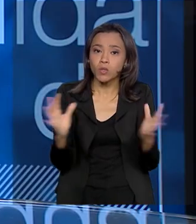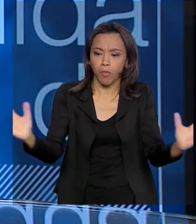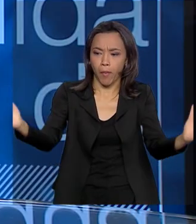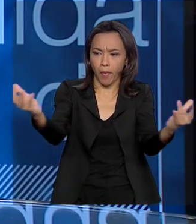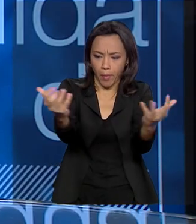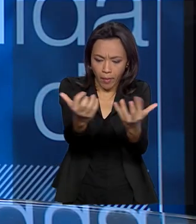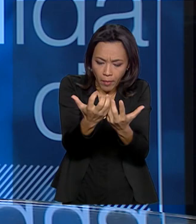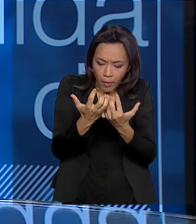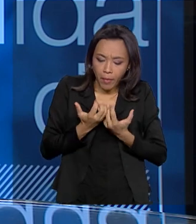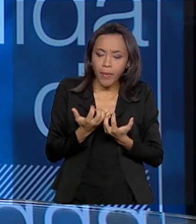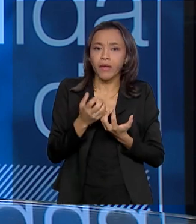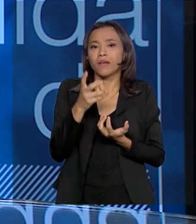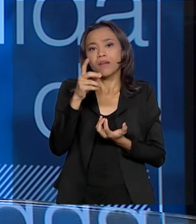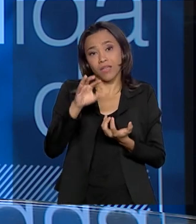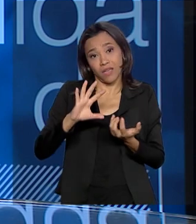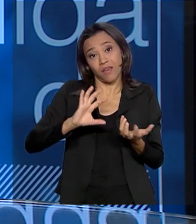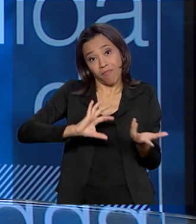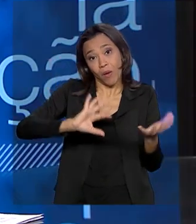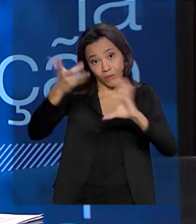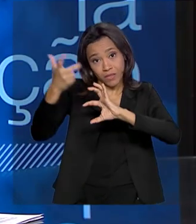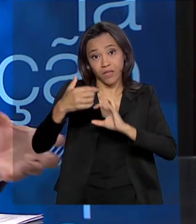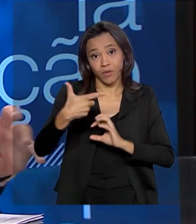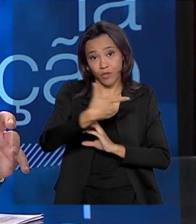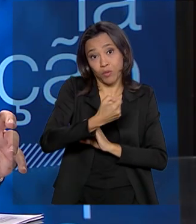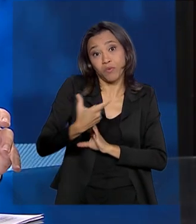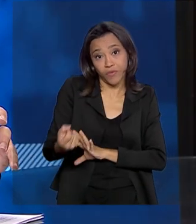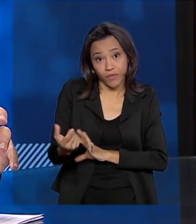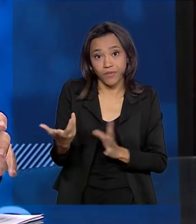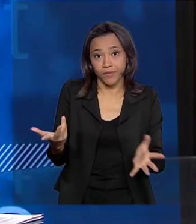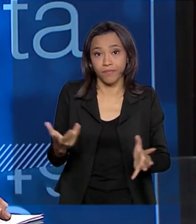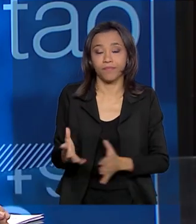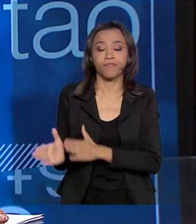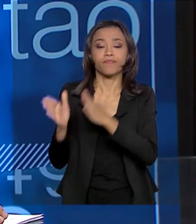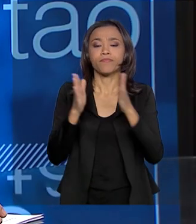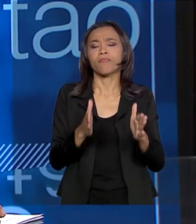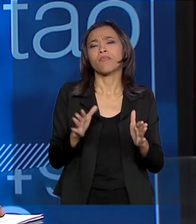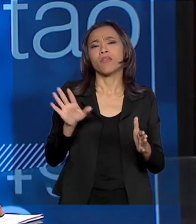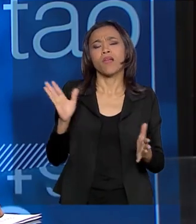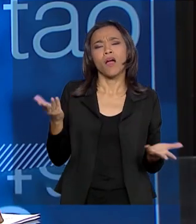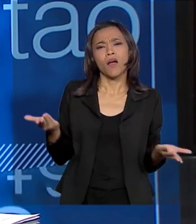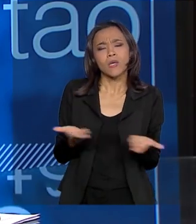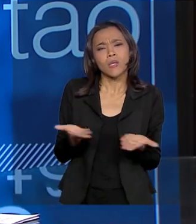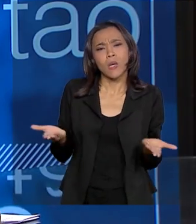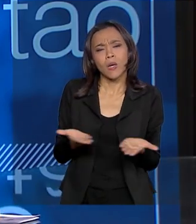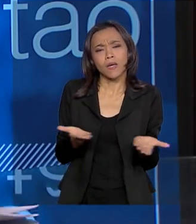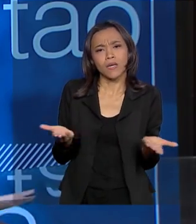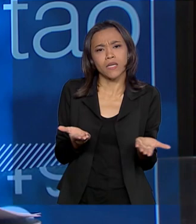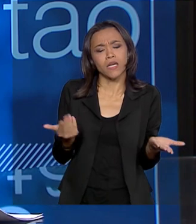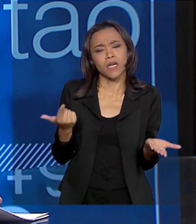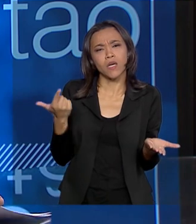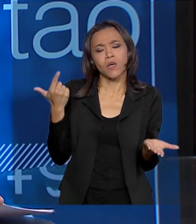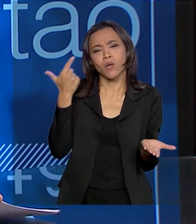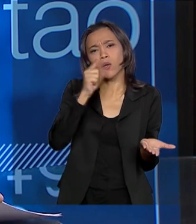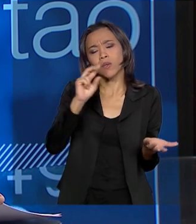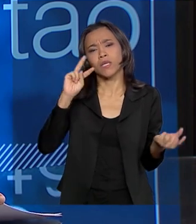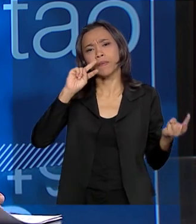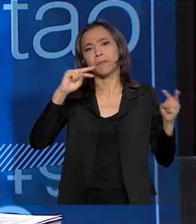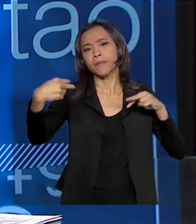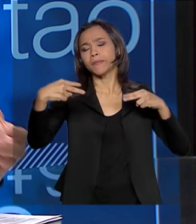nessas crises que tivemos no ano de 2020. Agora, pensando a mesma questão, sob uma outra ótica,